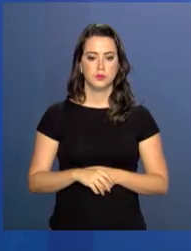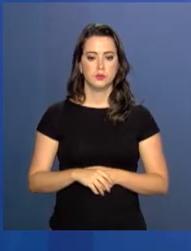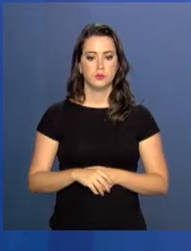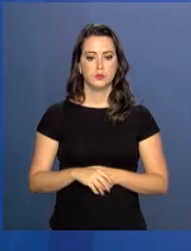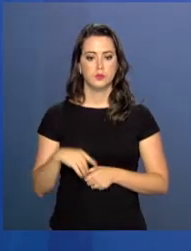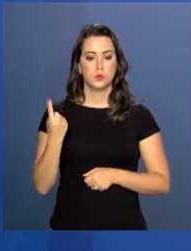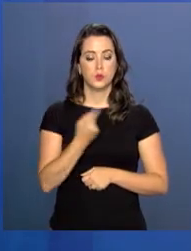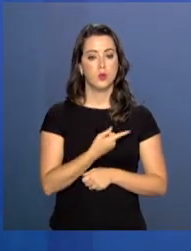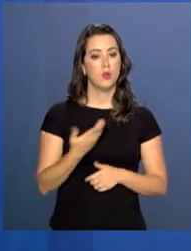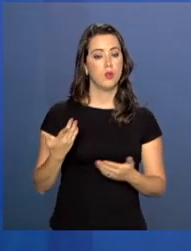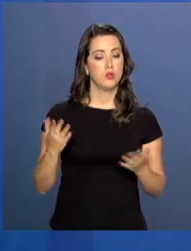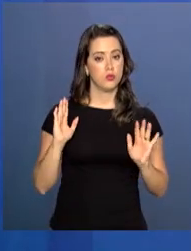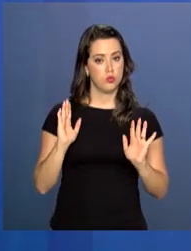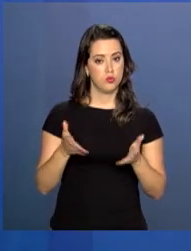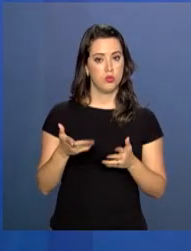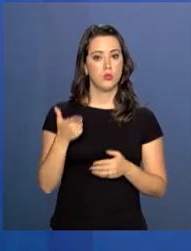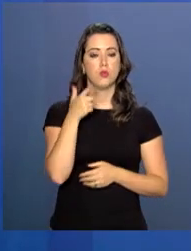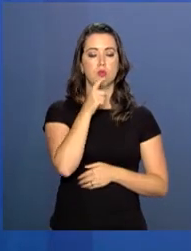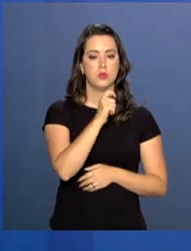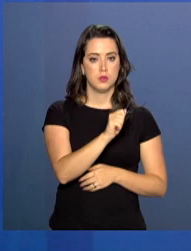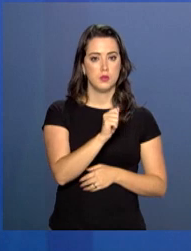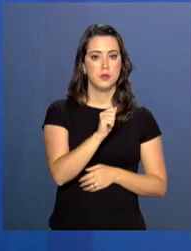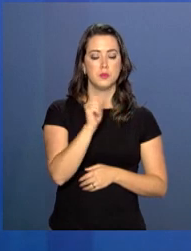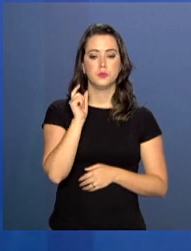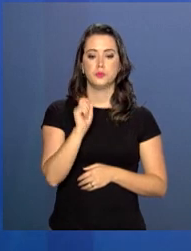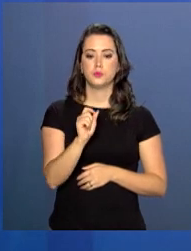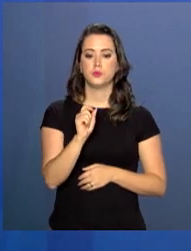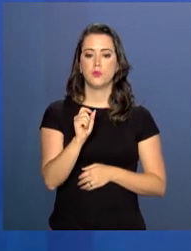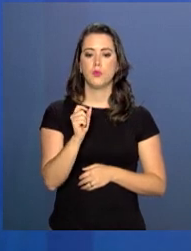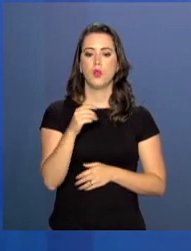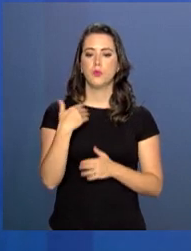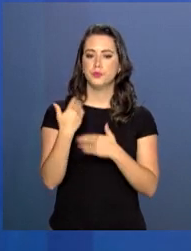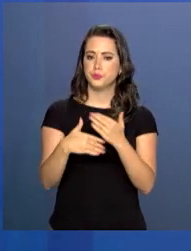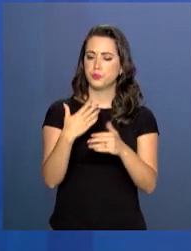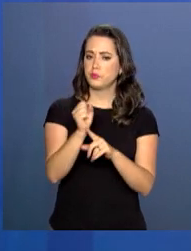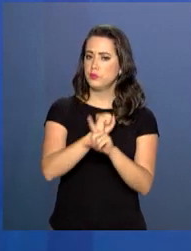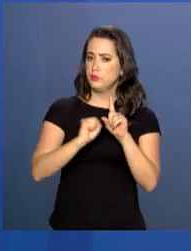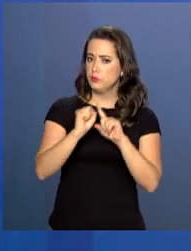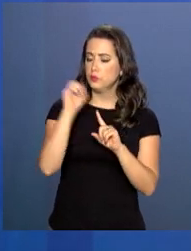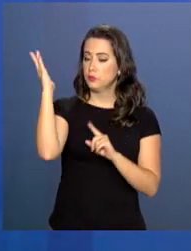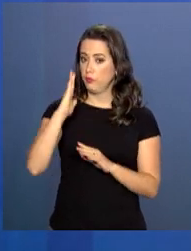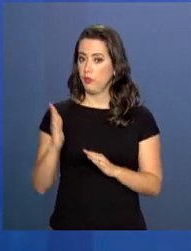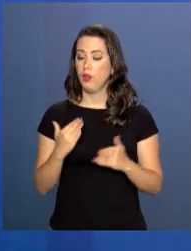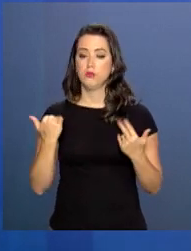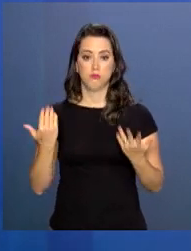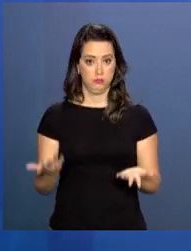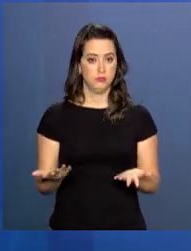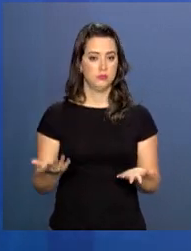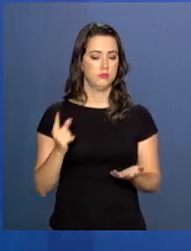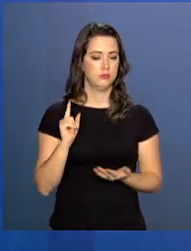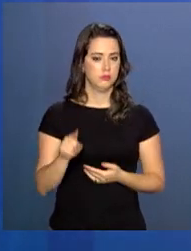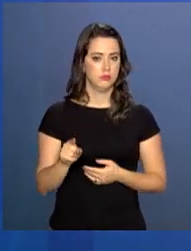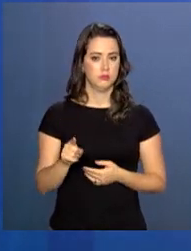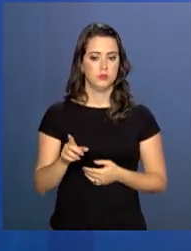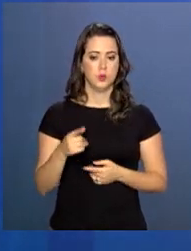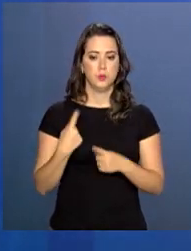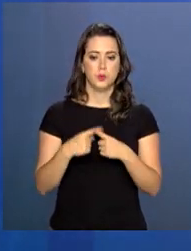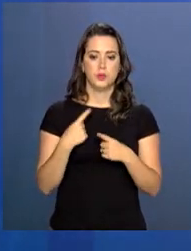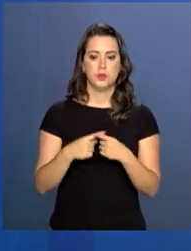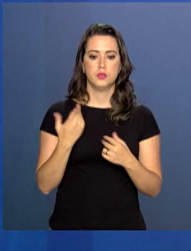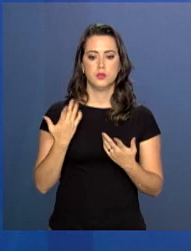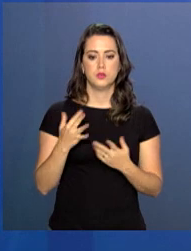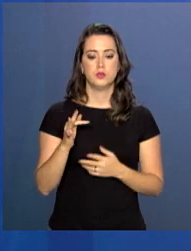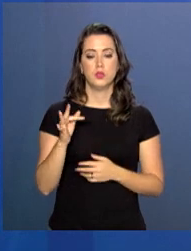Estamos, afinal, conquistando, fazendo uma conquista na sociedade brasileira, não é? Afinal,